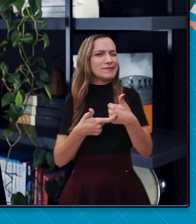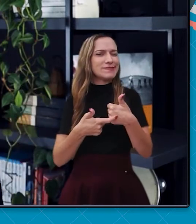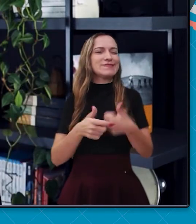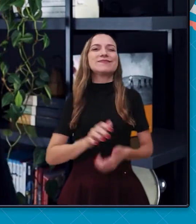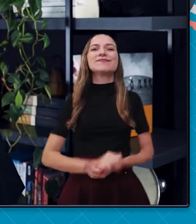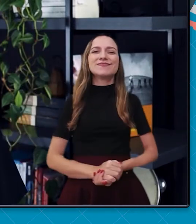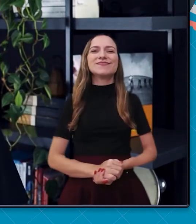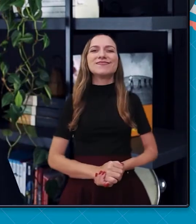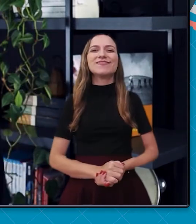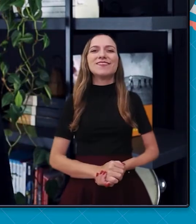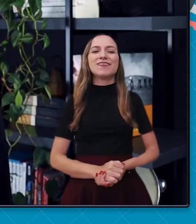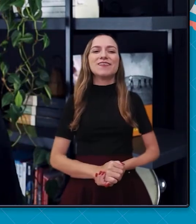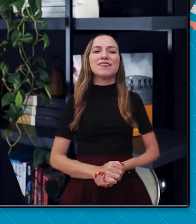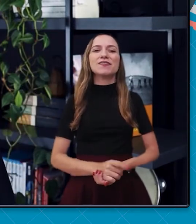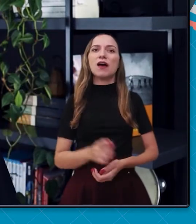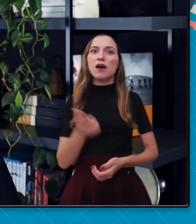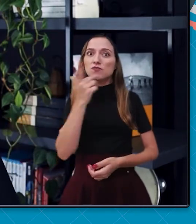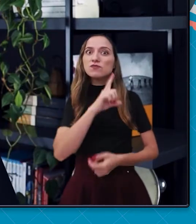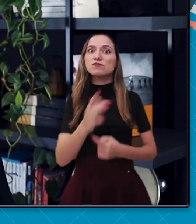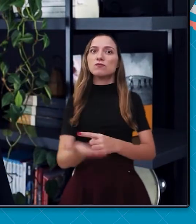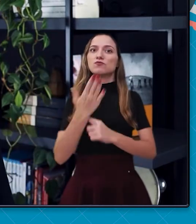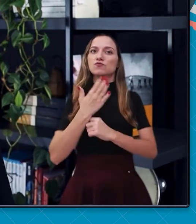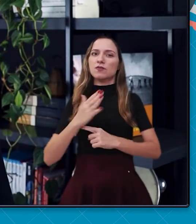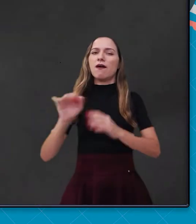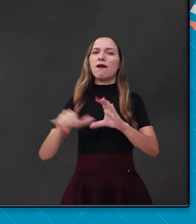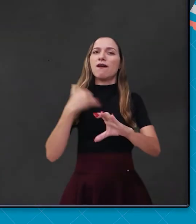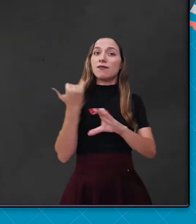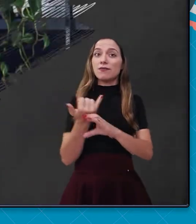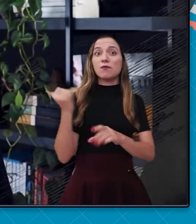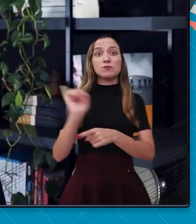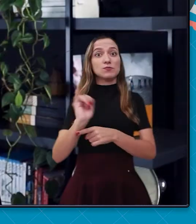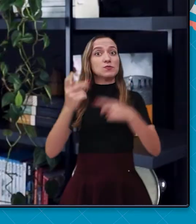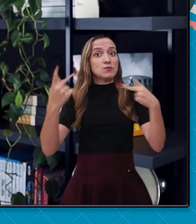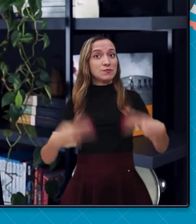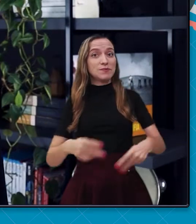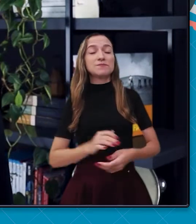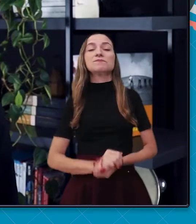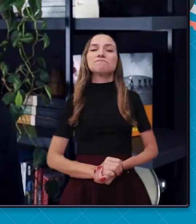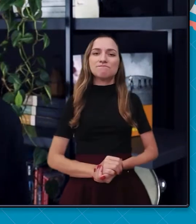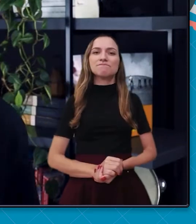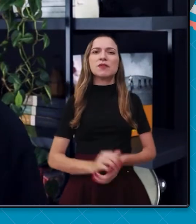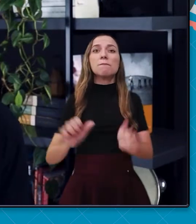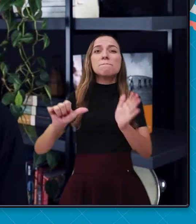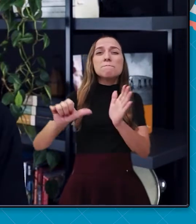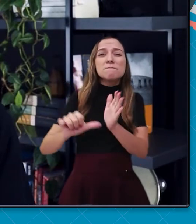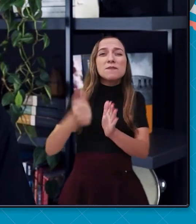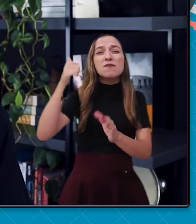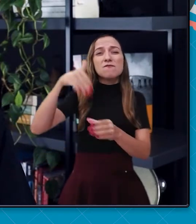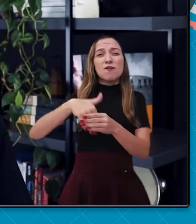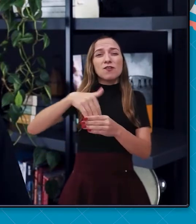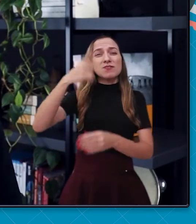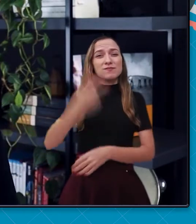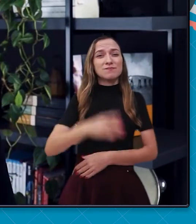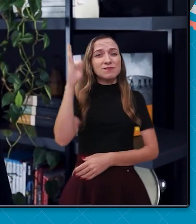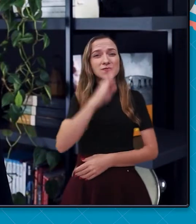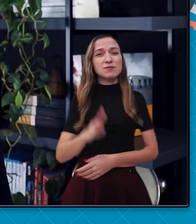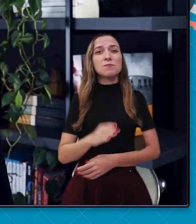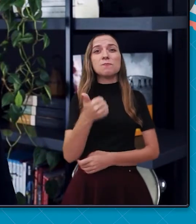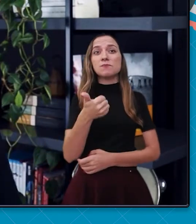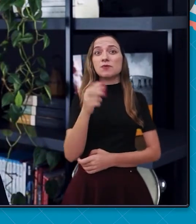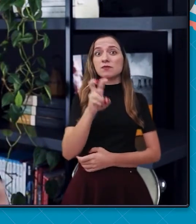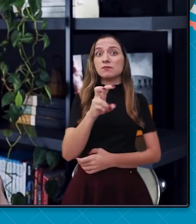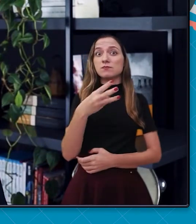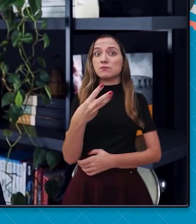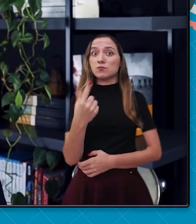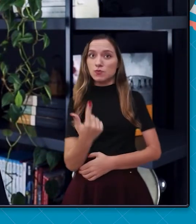porque isso ajuda demais o crescimento do canal aqui no YouTube. A primeira eleição no Brasil foi em 1532.